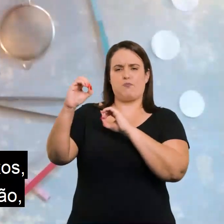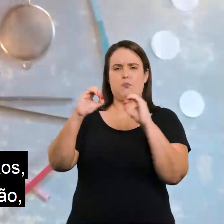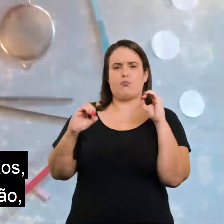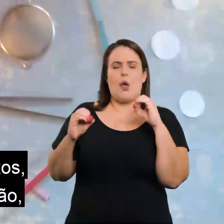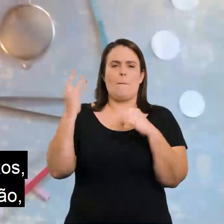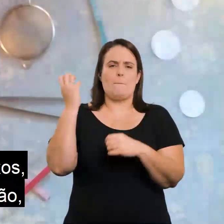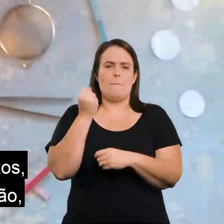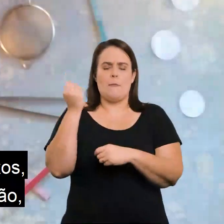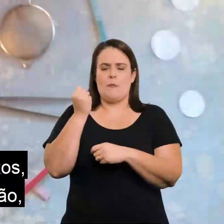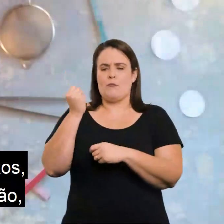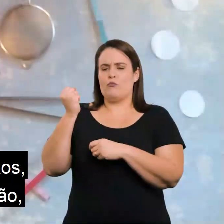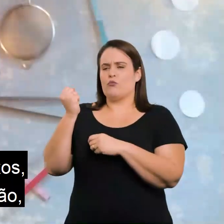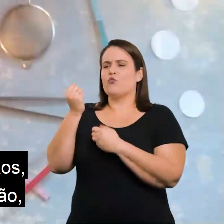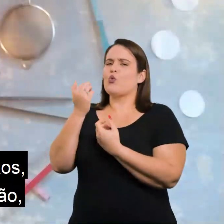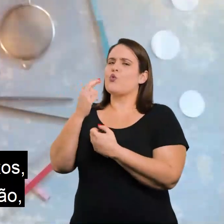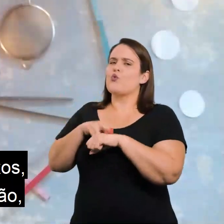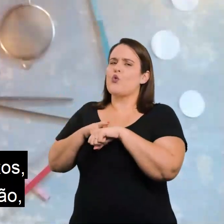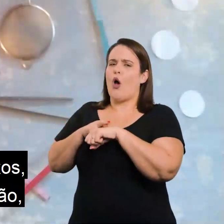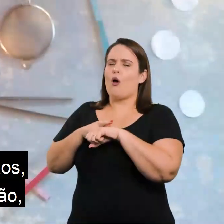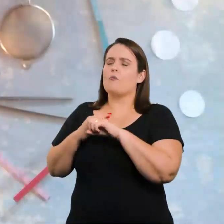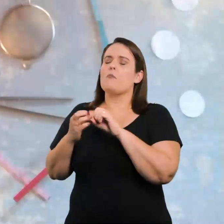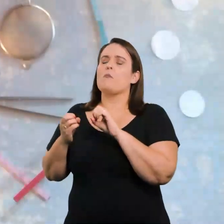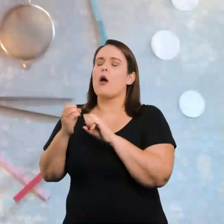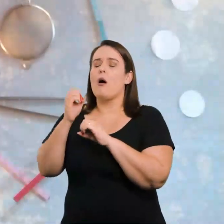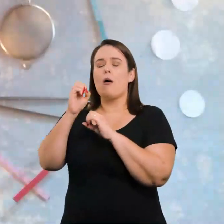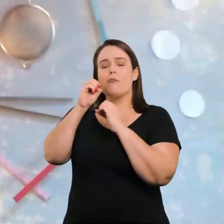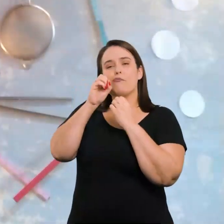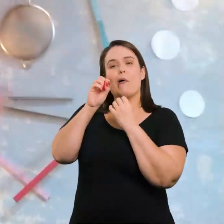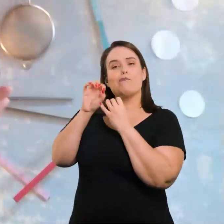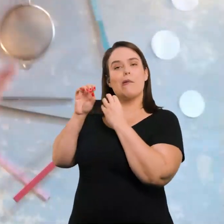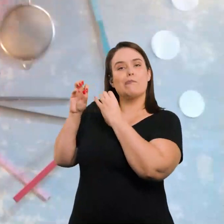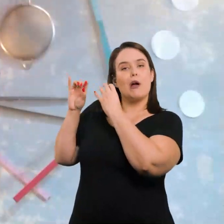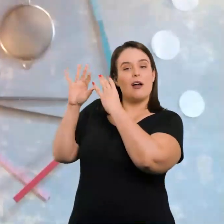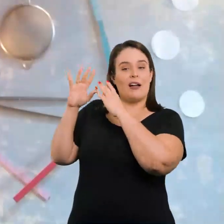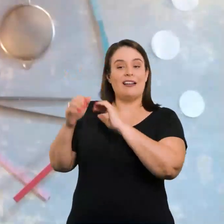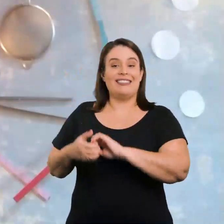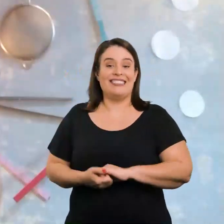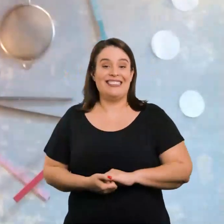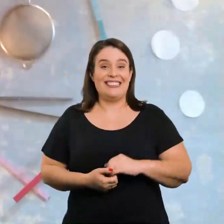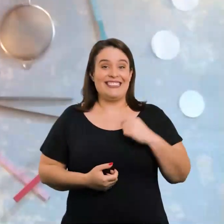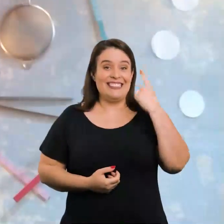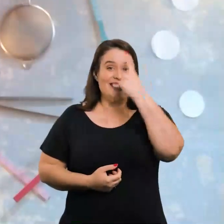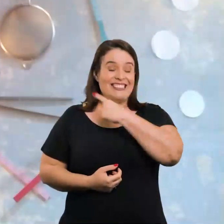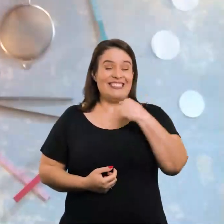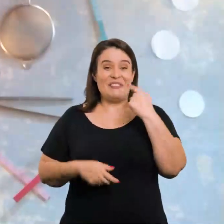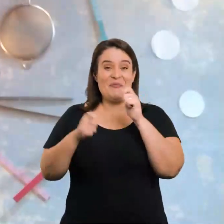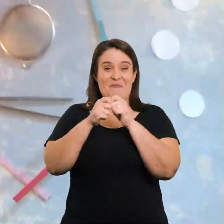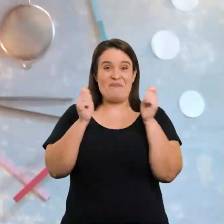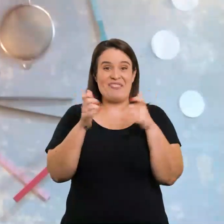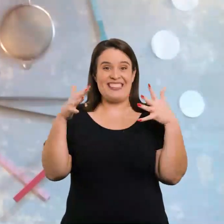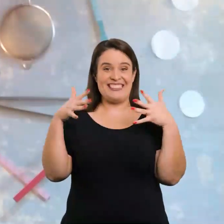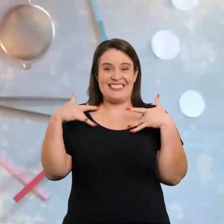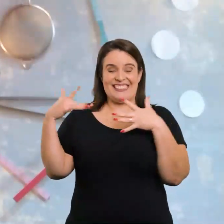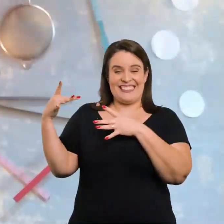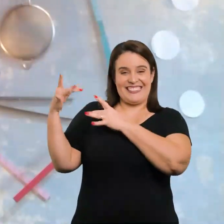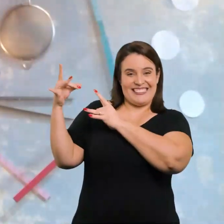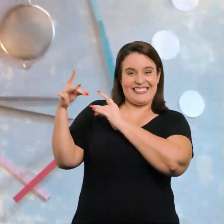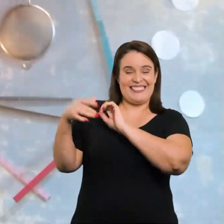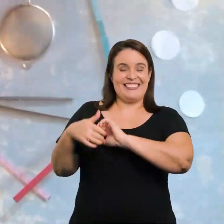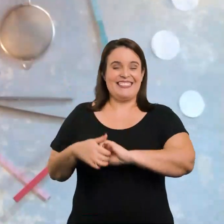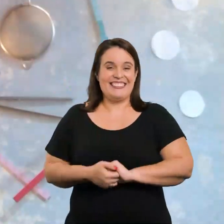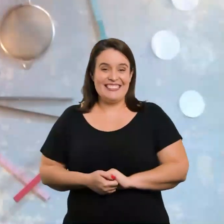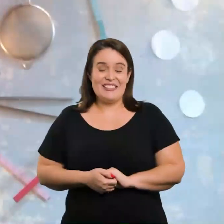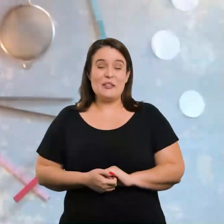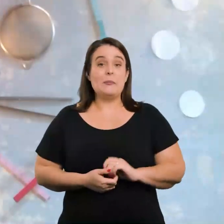parecendo algumas bolinhas de sabão saindo da boca de um rosto de um ser mágico que eu coloquei na parede.